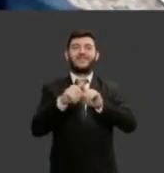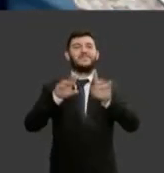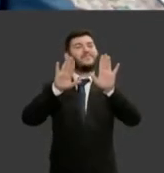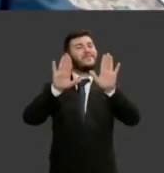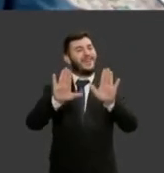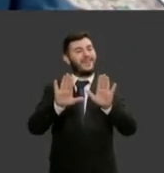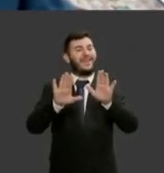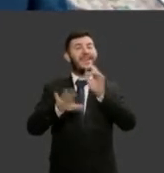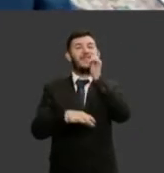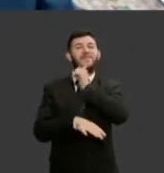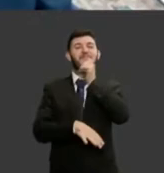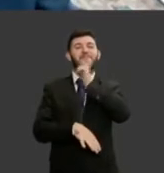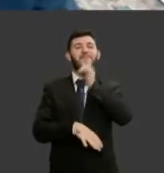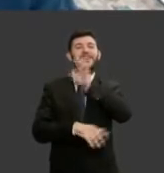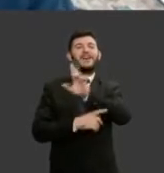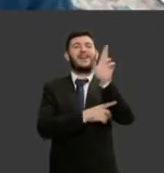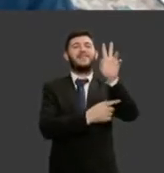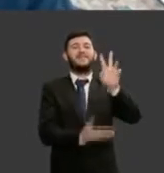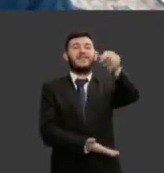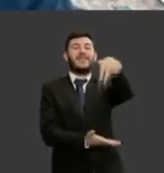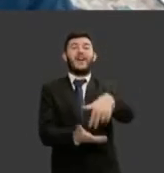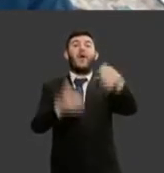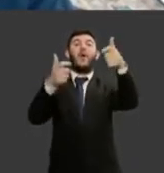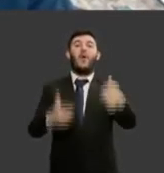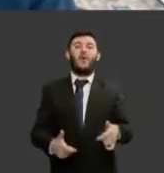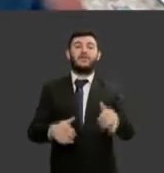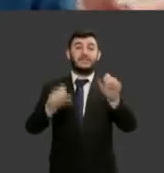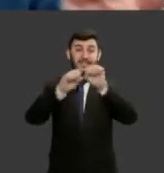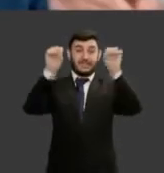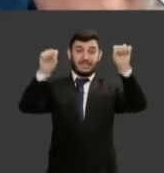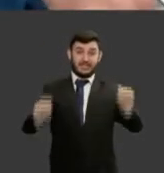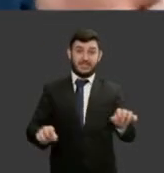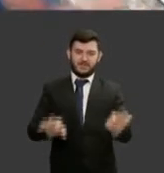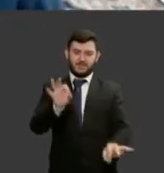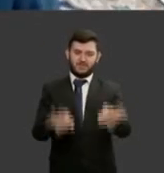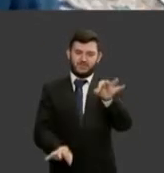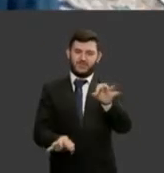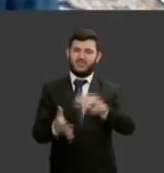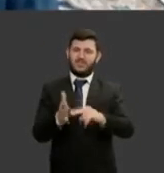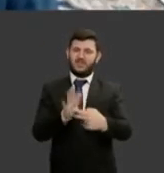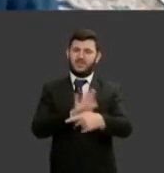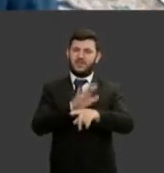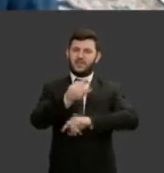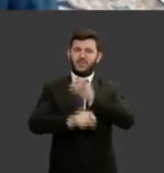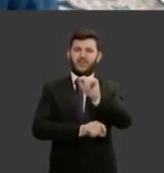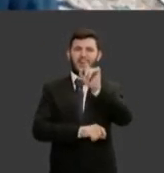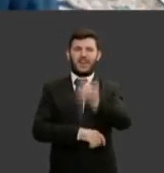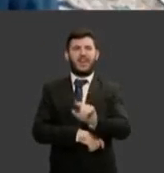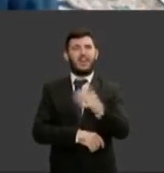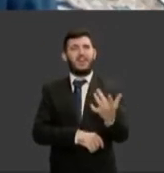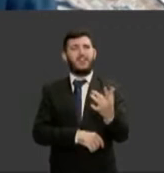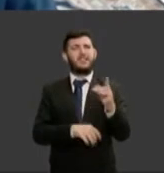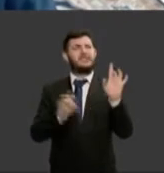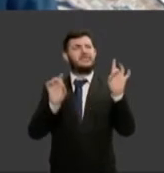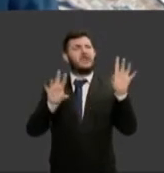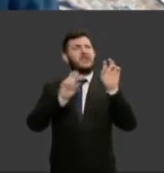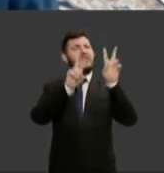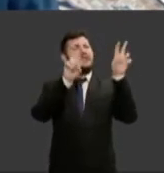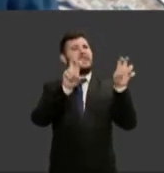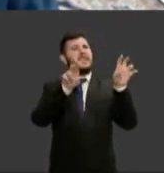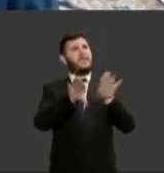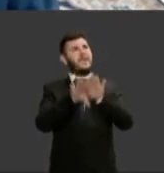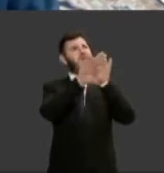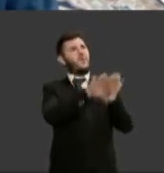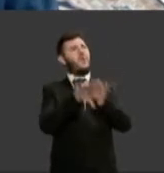no sistema de justiça não é mais ou mais do que uma questão de igualdade,